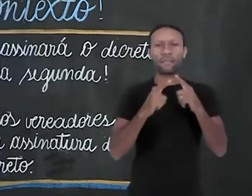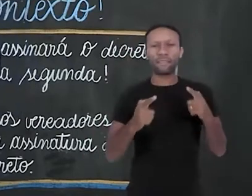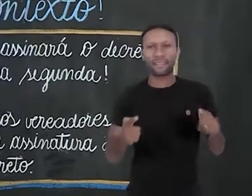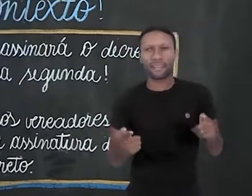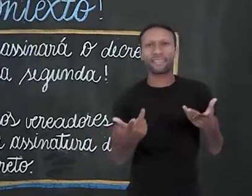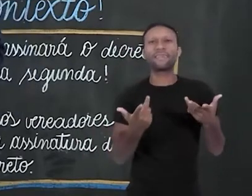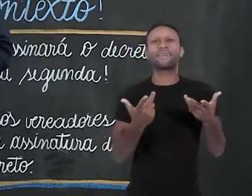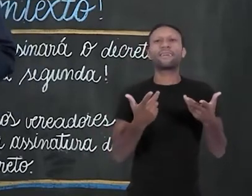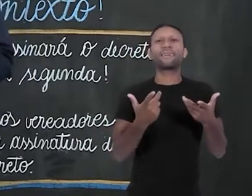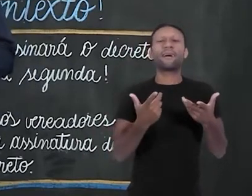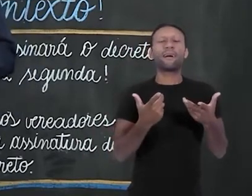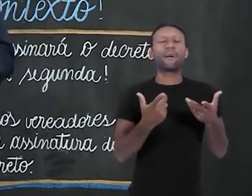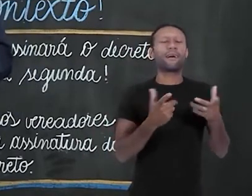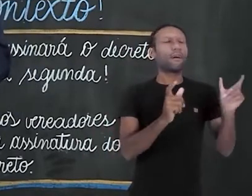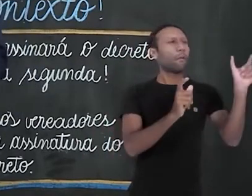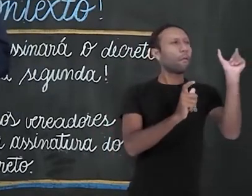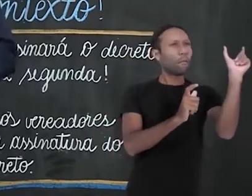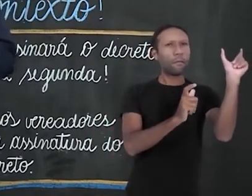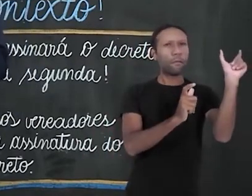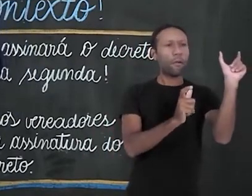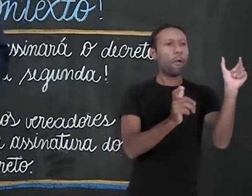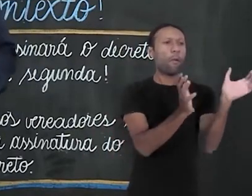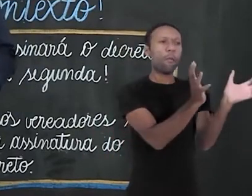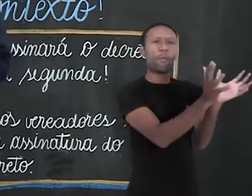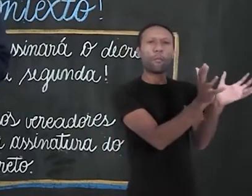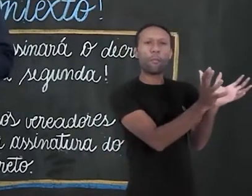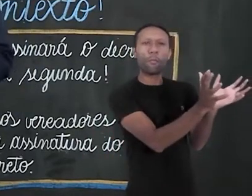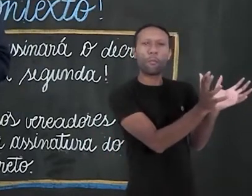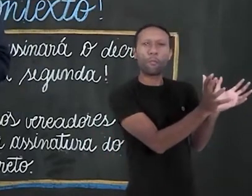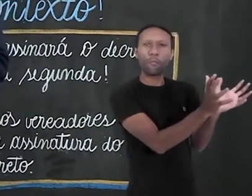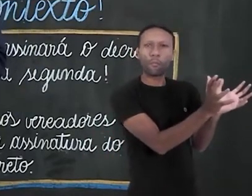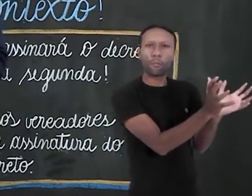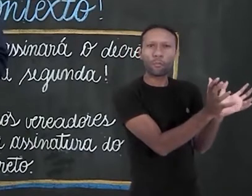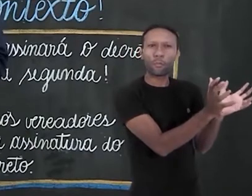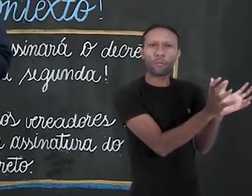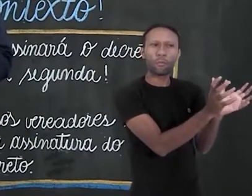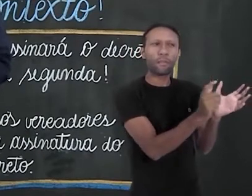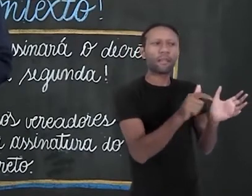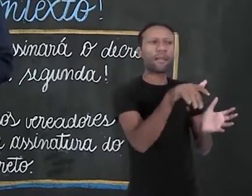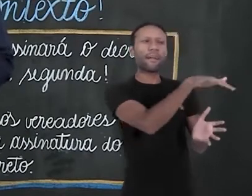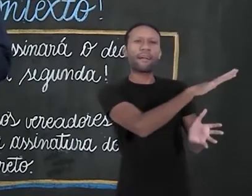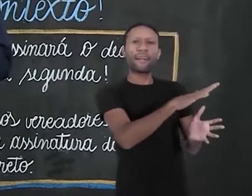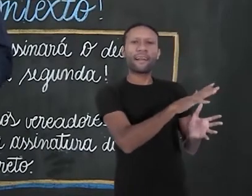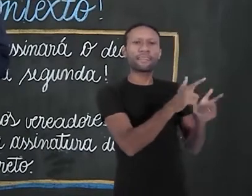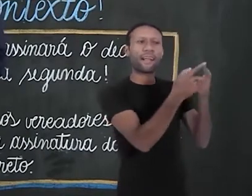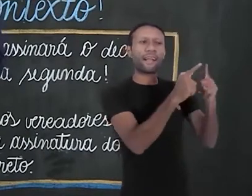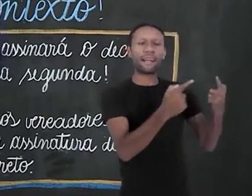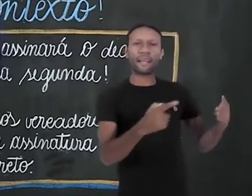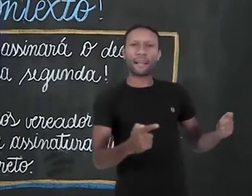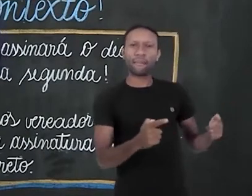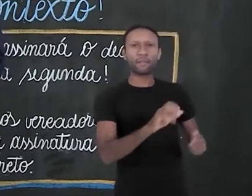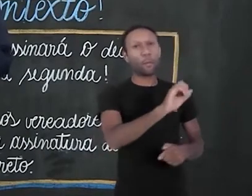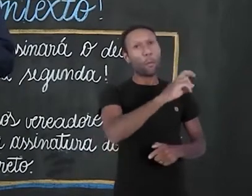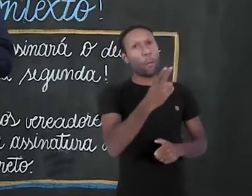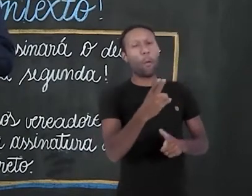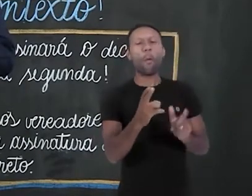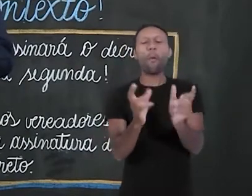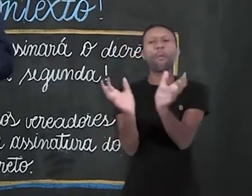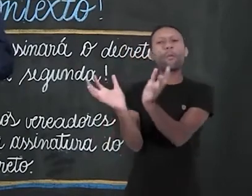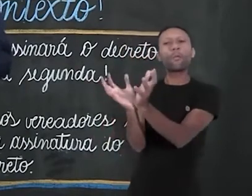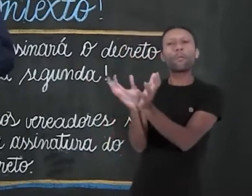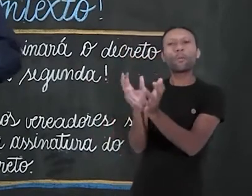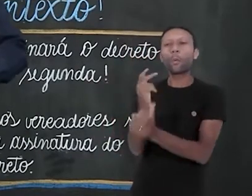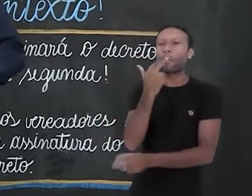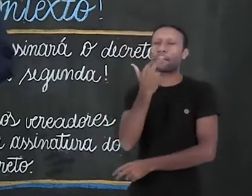as palavras ocupam alguns grupos e esses grupos são chamados de classes gramaticais ou classes de palavras, que